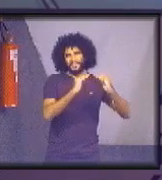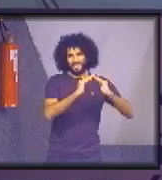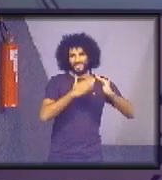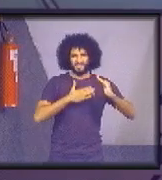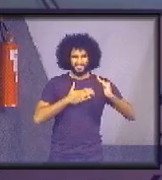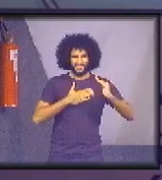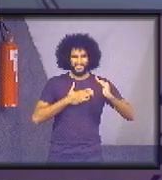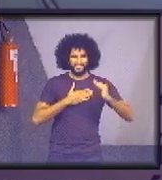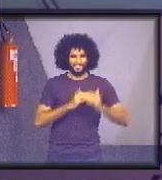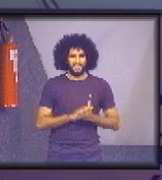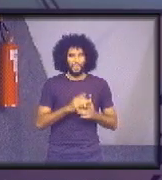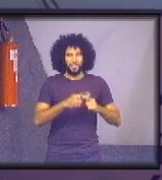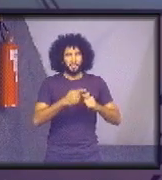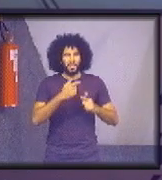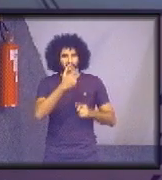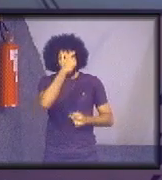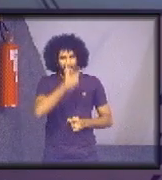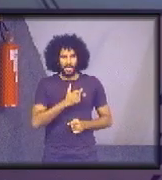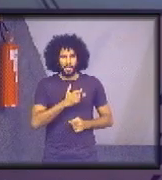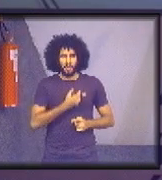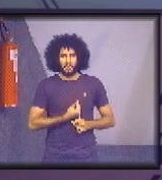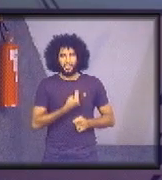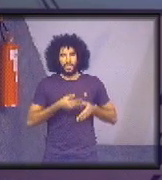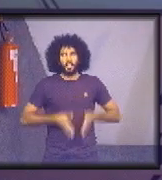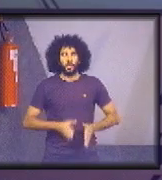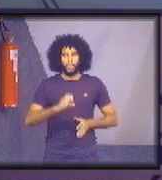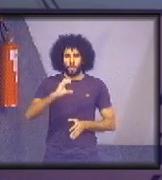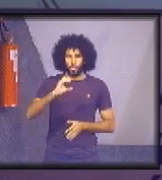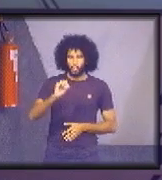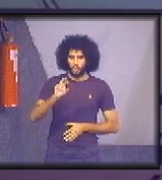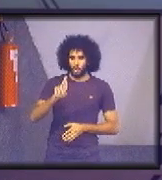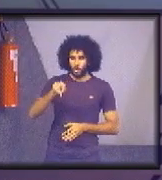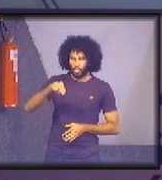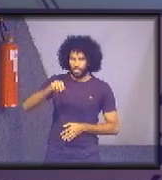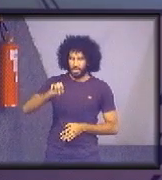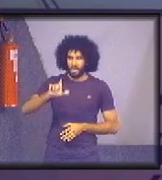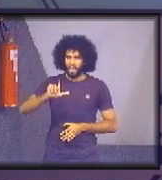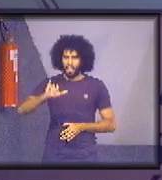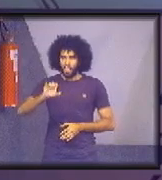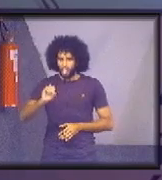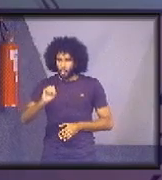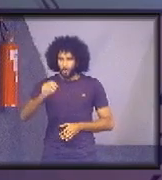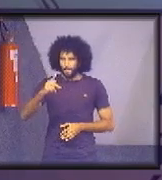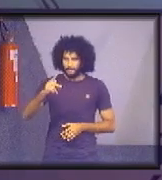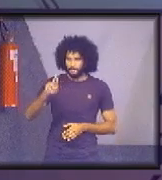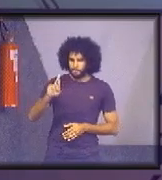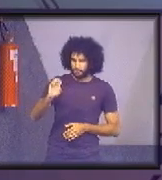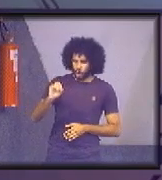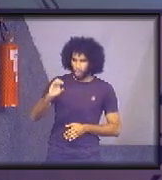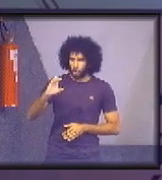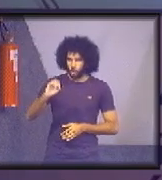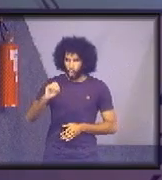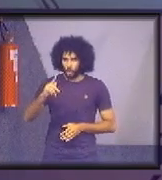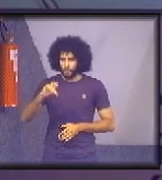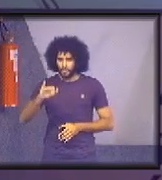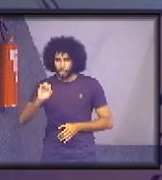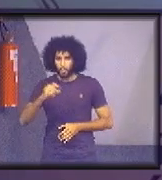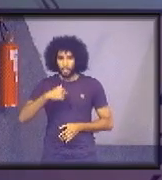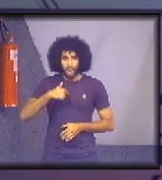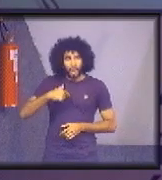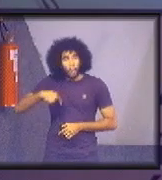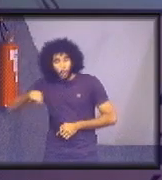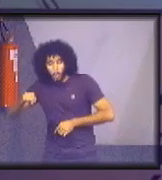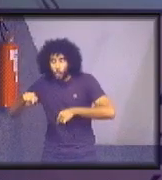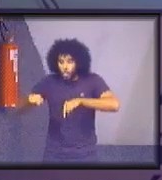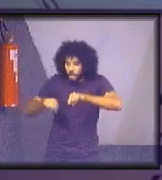porque eu sou de Cornélio e Procópio e para eu me deslocar nessas localidades mais próximas ficava mais fácil nessa fase